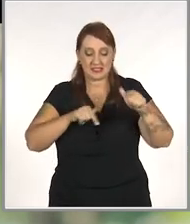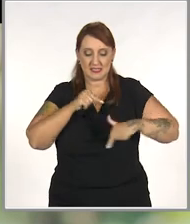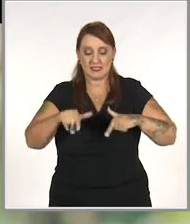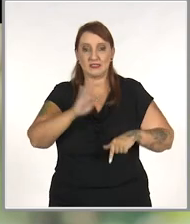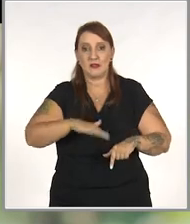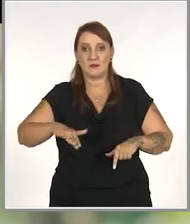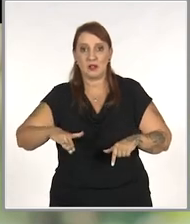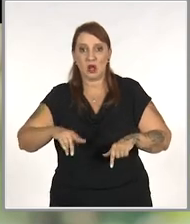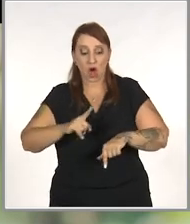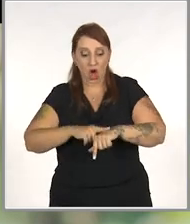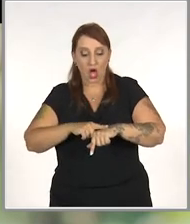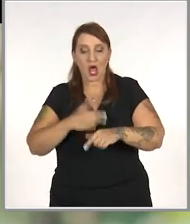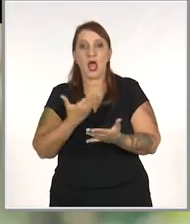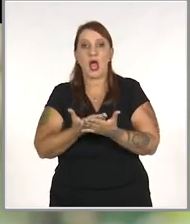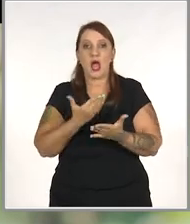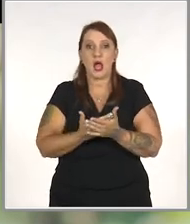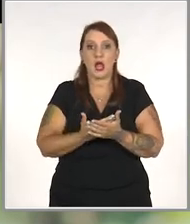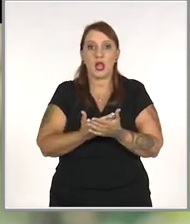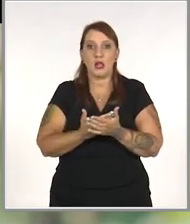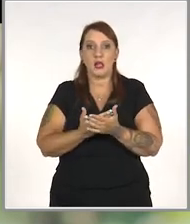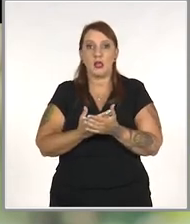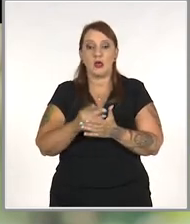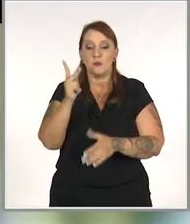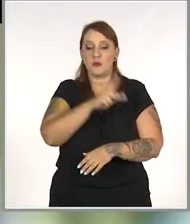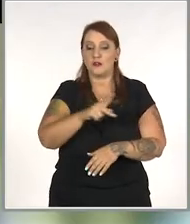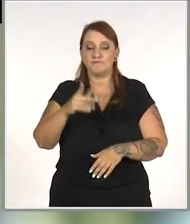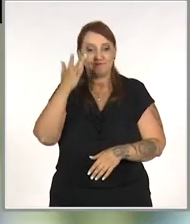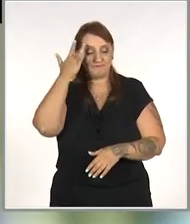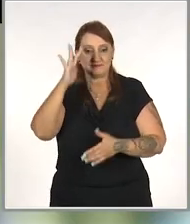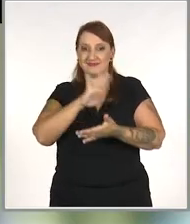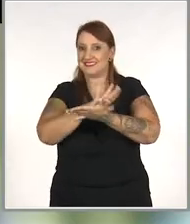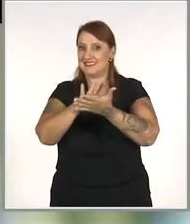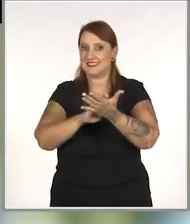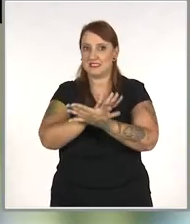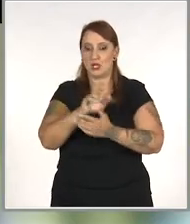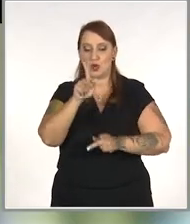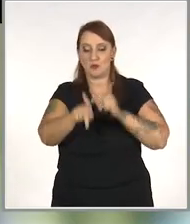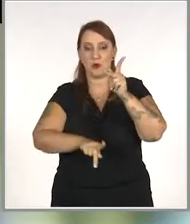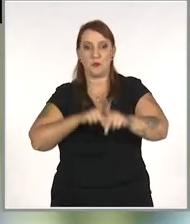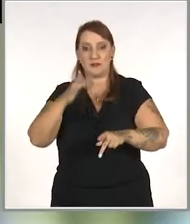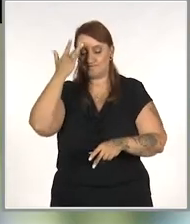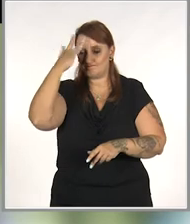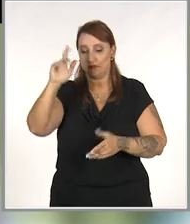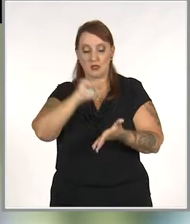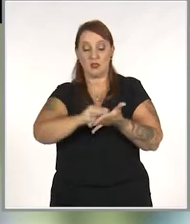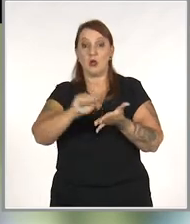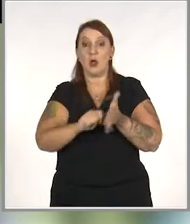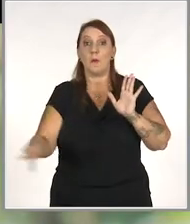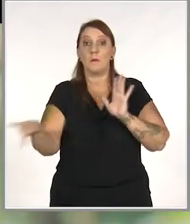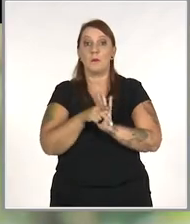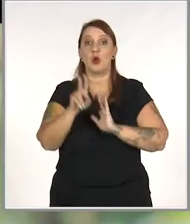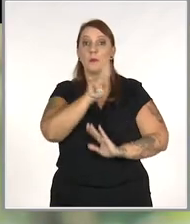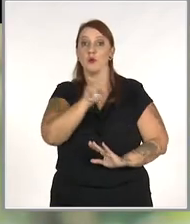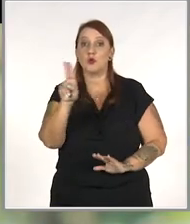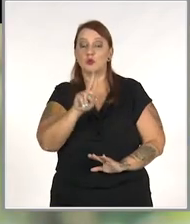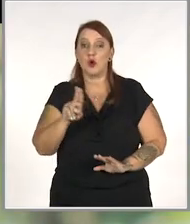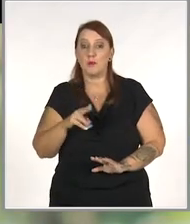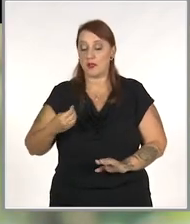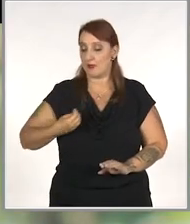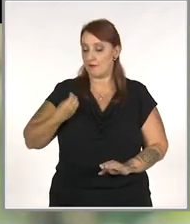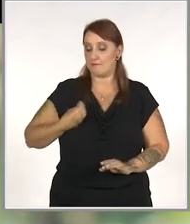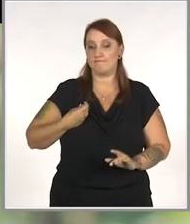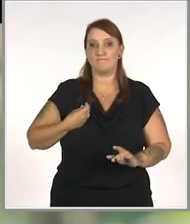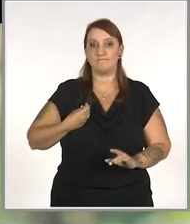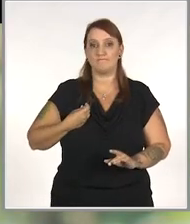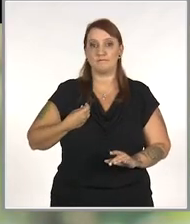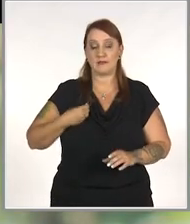trabalhando em horário de aula e professores sem qualificação. A população mal sabia escrever o nome. A vivência em sala de